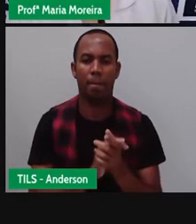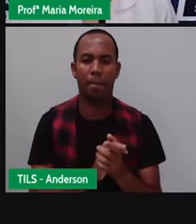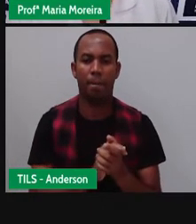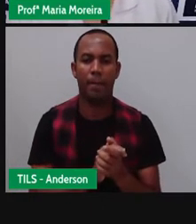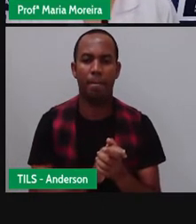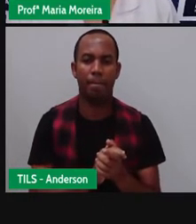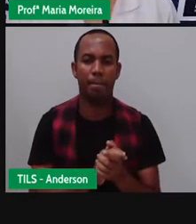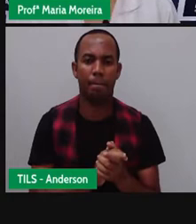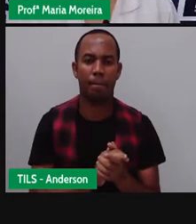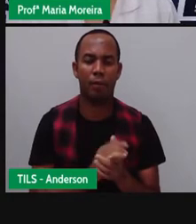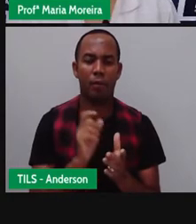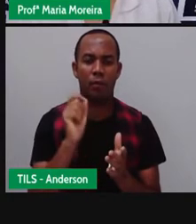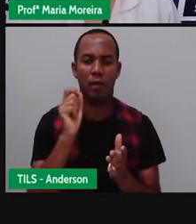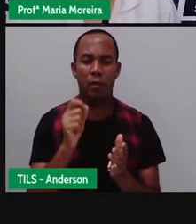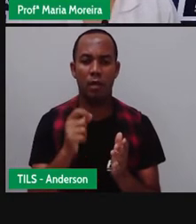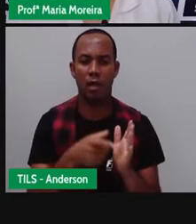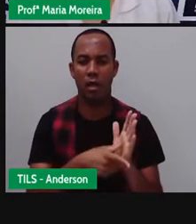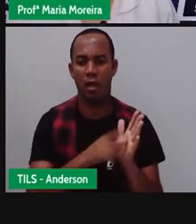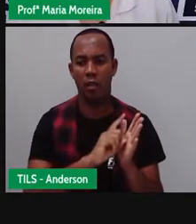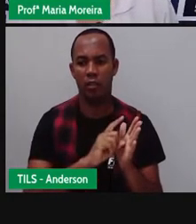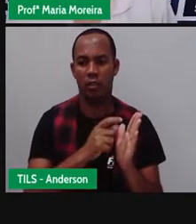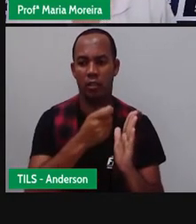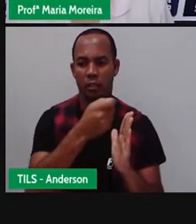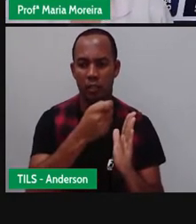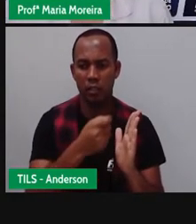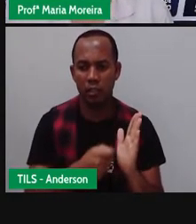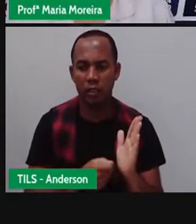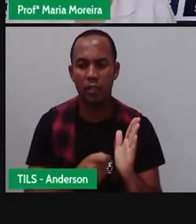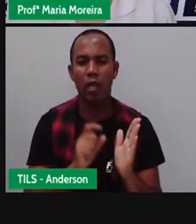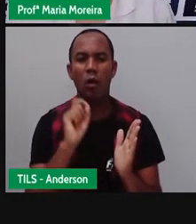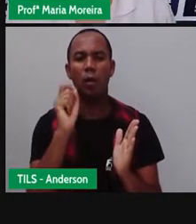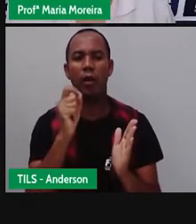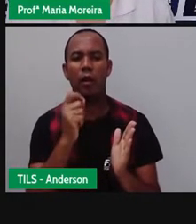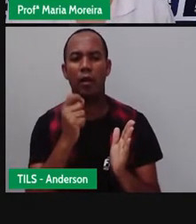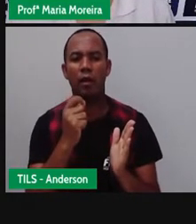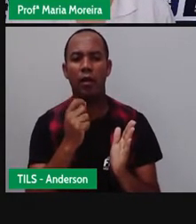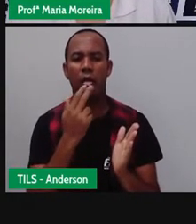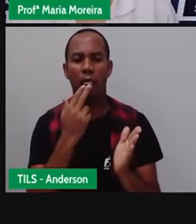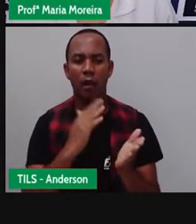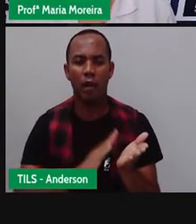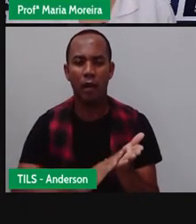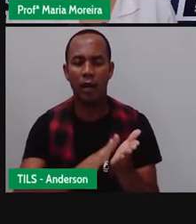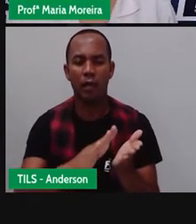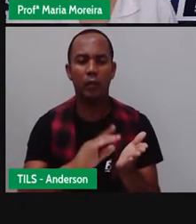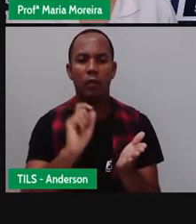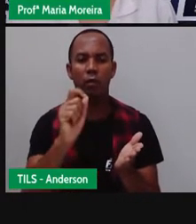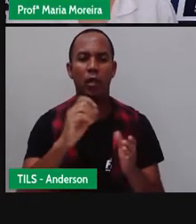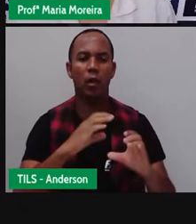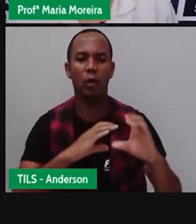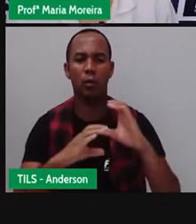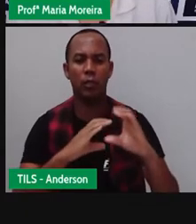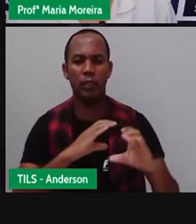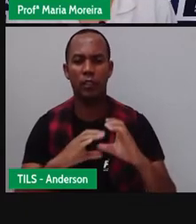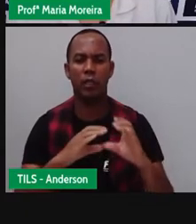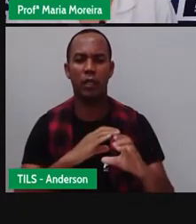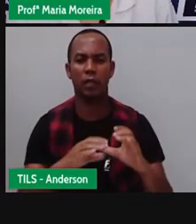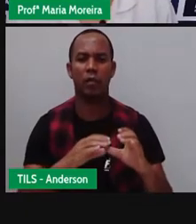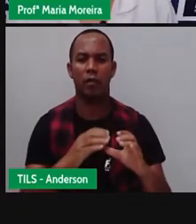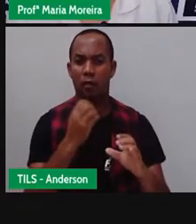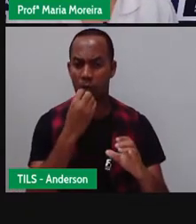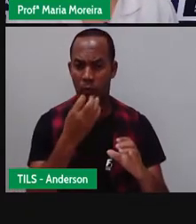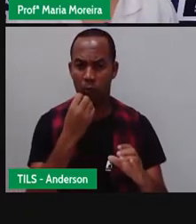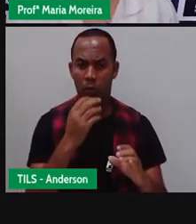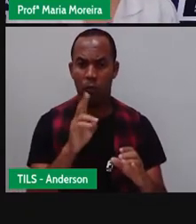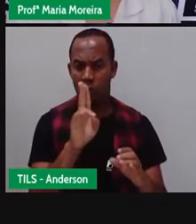após o surgimento da escrita, a carta tornou-se, né? Um meio de comunicação bastante utilizada